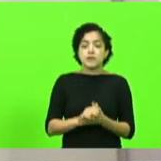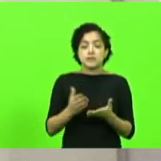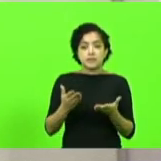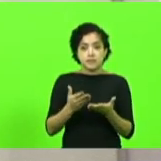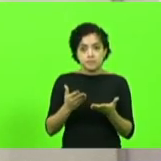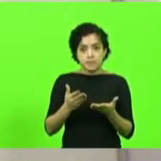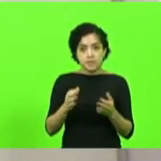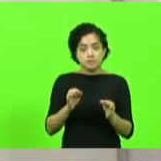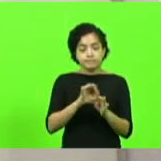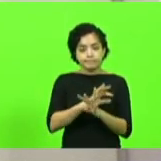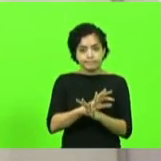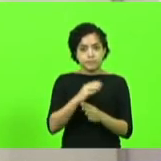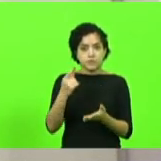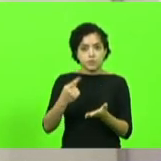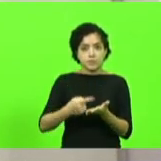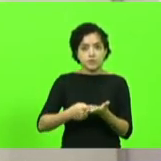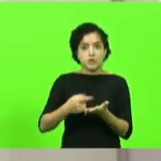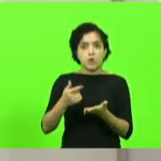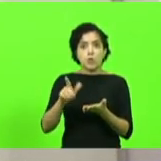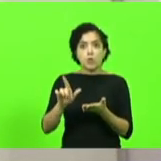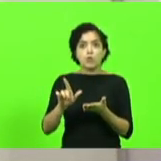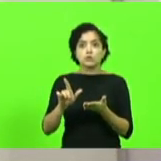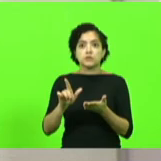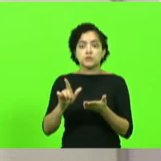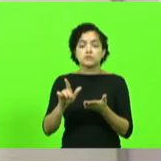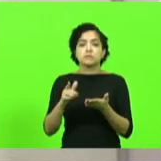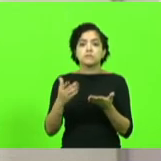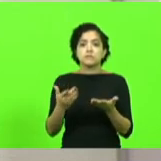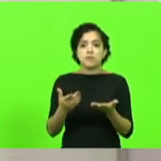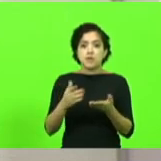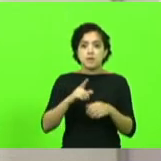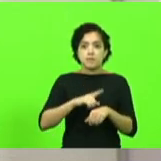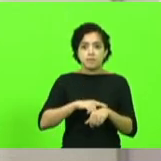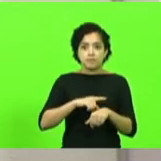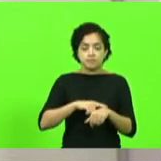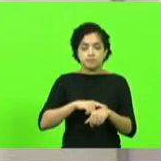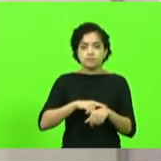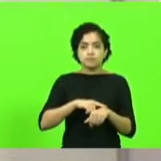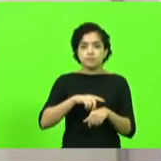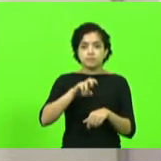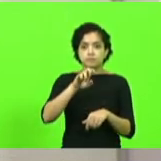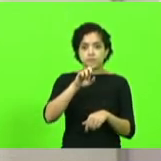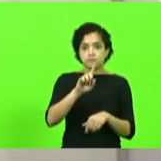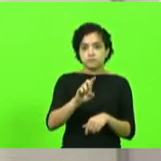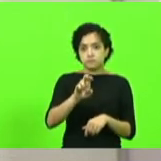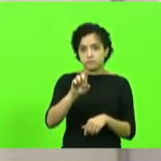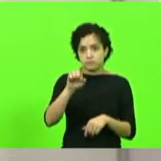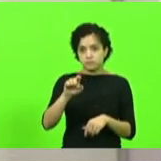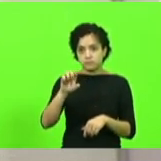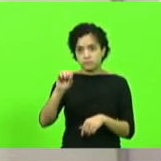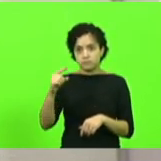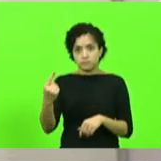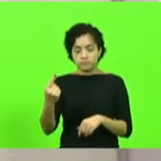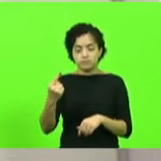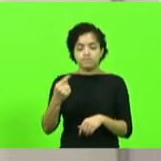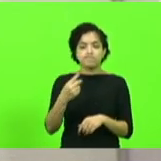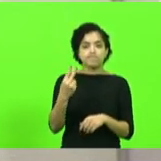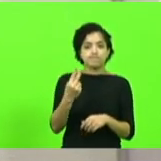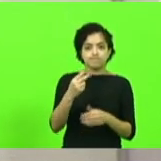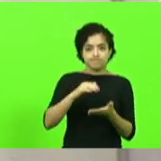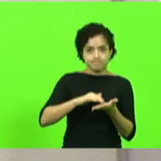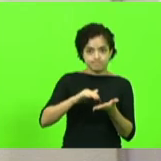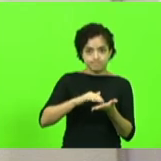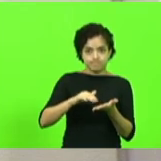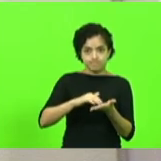encerrou a sessão e convocou outra extraordinária para as 17h31min. Para constar, eu, segundo secretário,